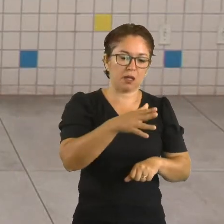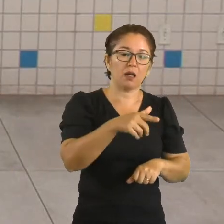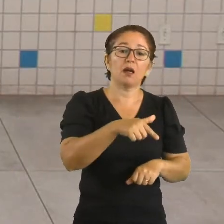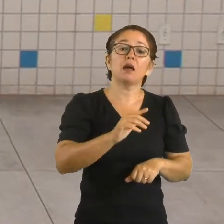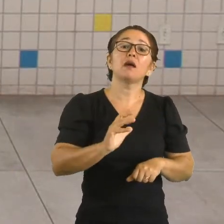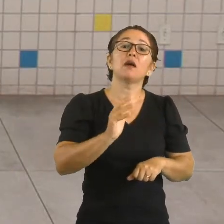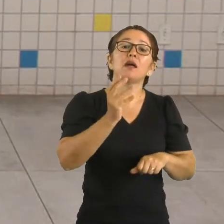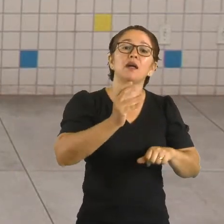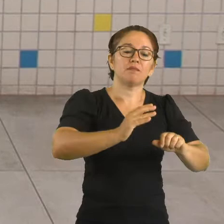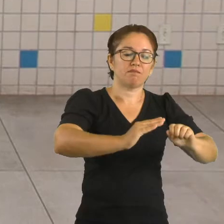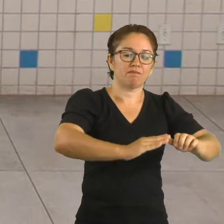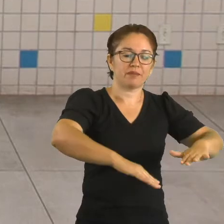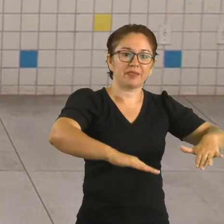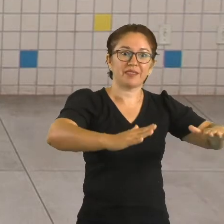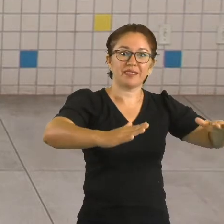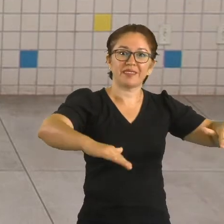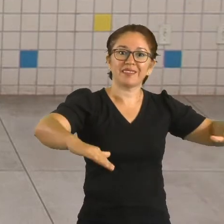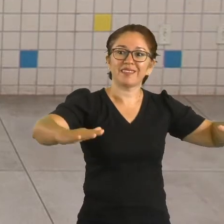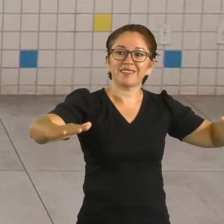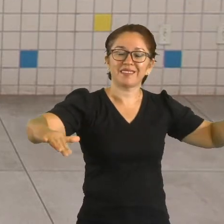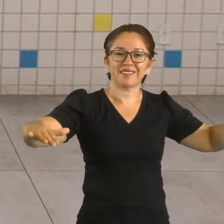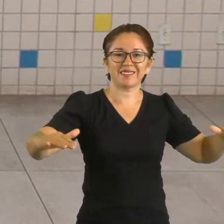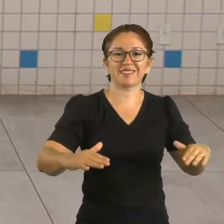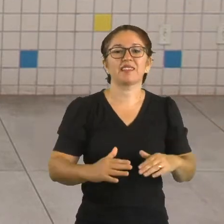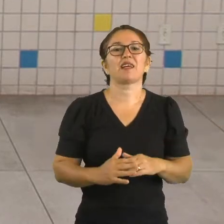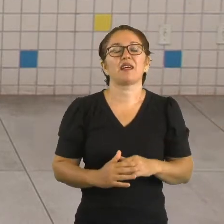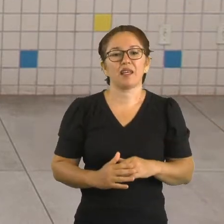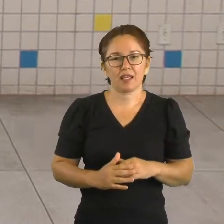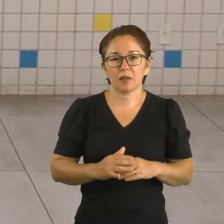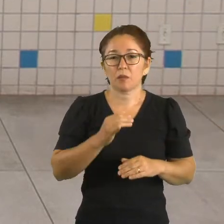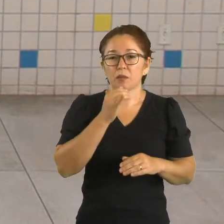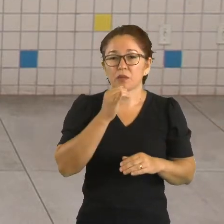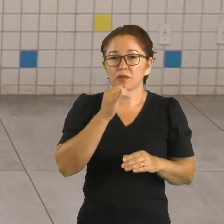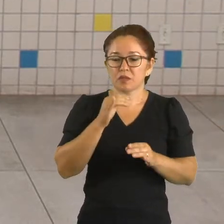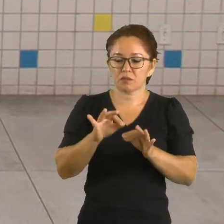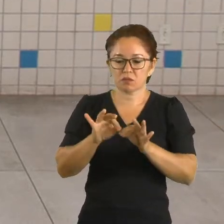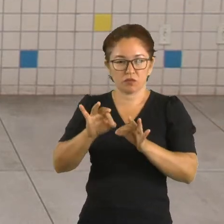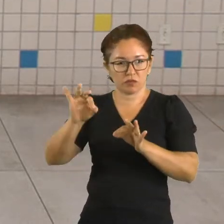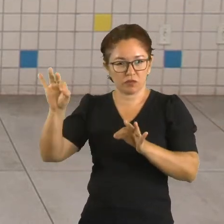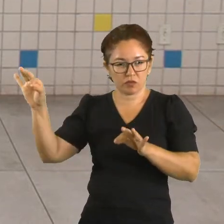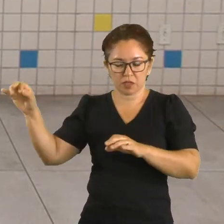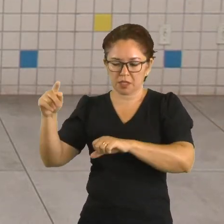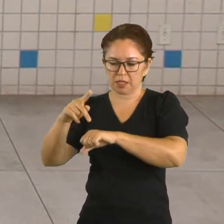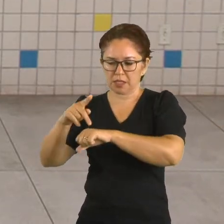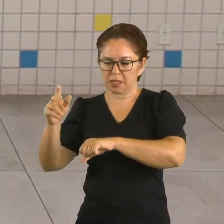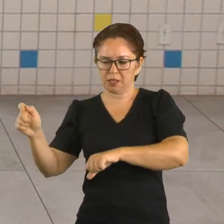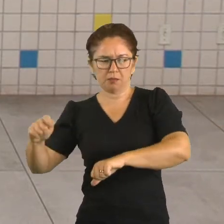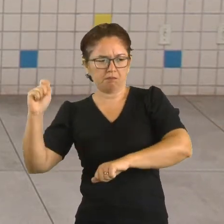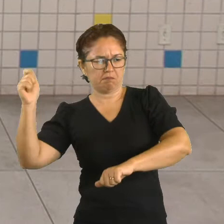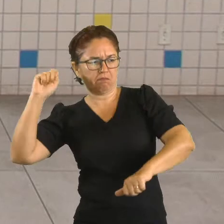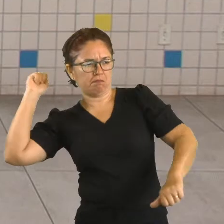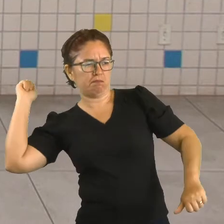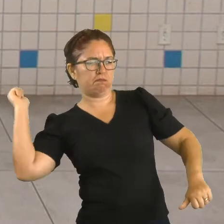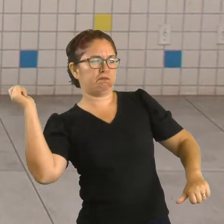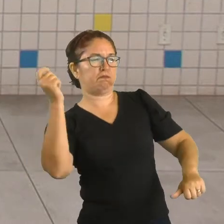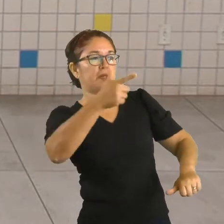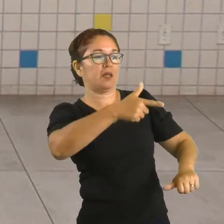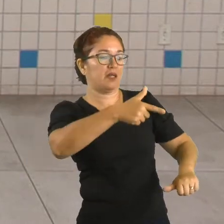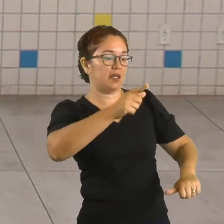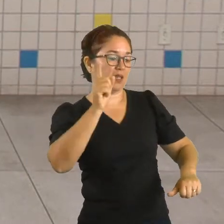Tá? Como que acontece? Você tá lá num ponto distante, você pega aquela pedra, joga lá no meio e começa a fazer